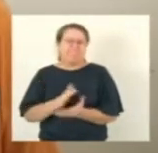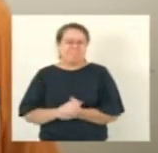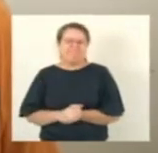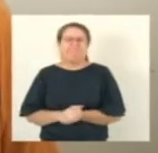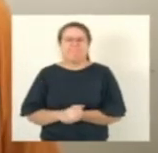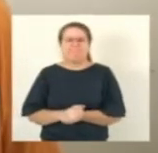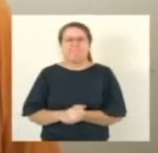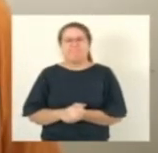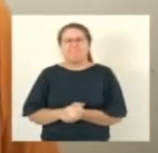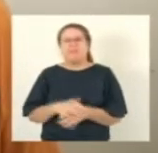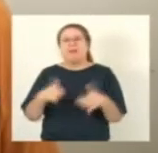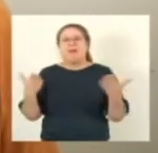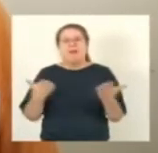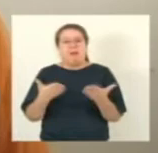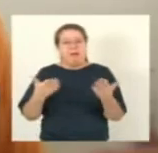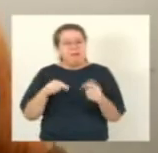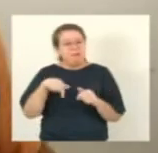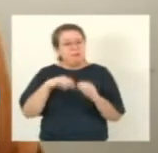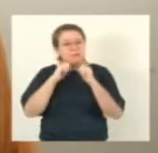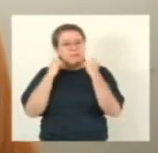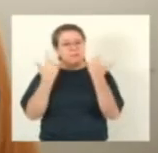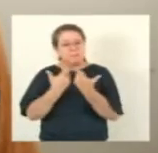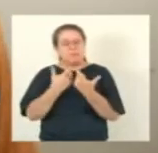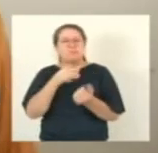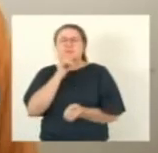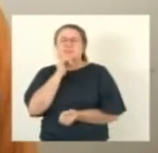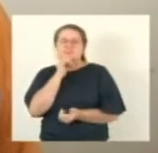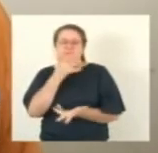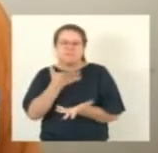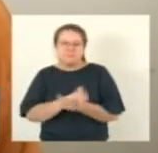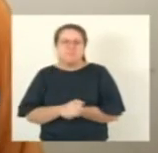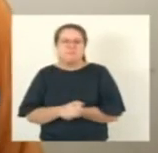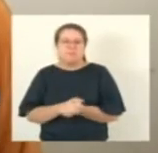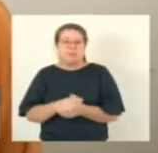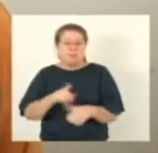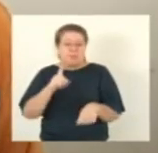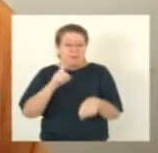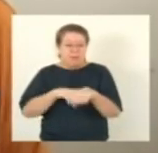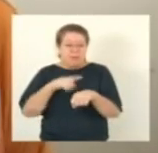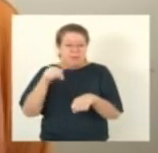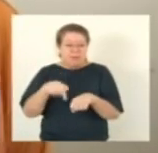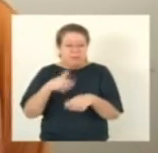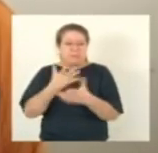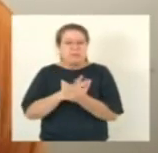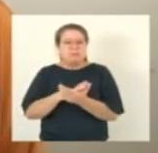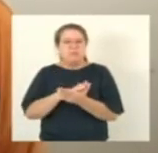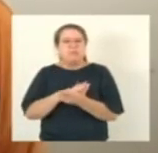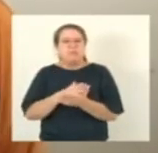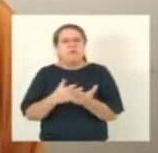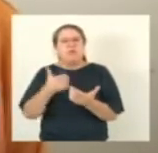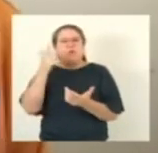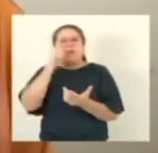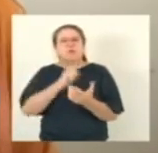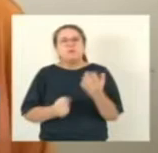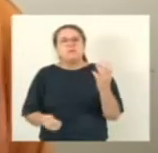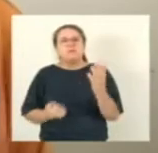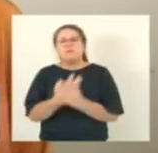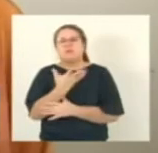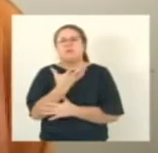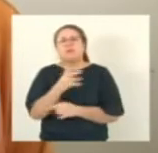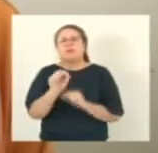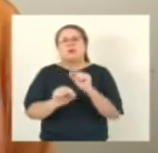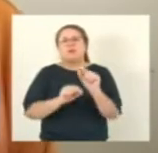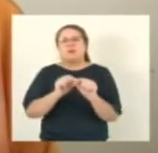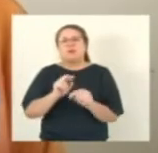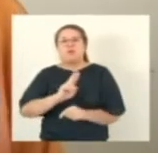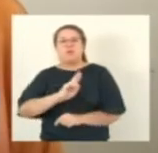aqui na casa teve gente que na hora conseguiu criar um usuário por exemplo chamado Marcola um